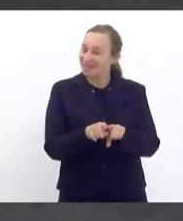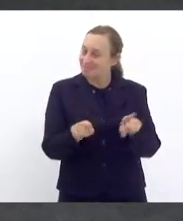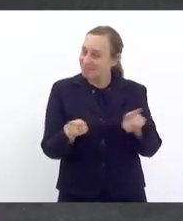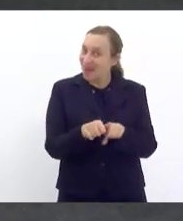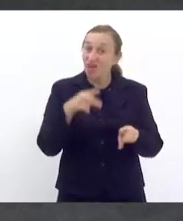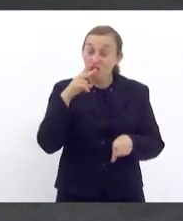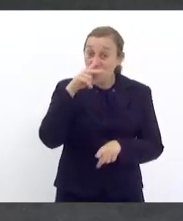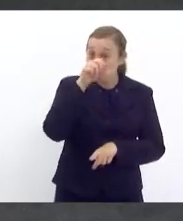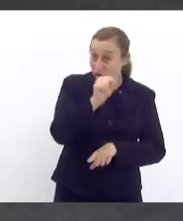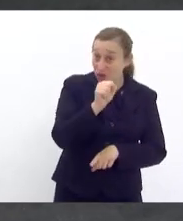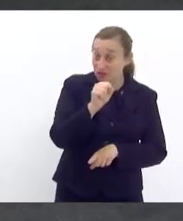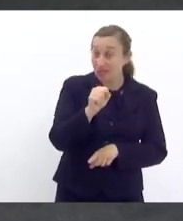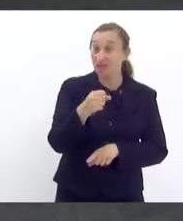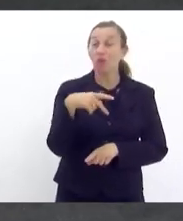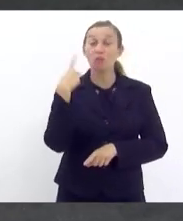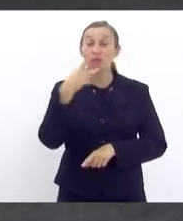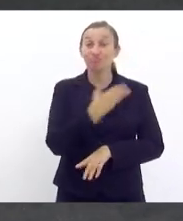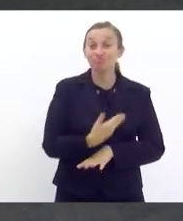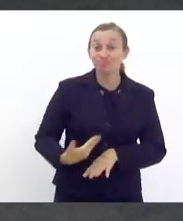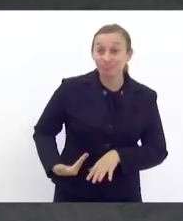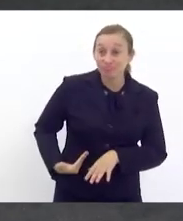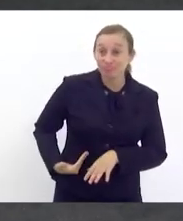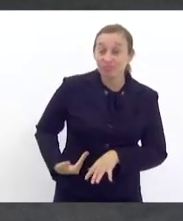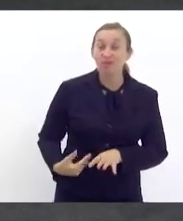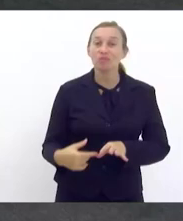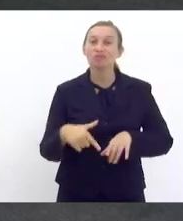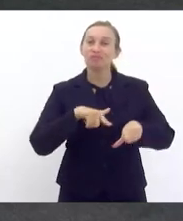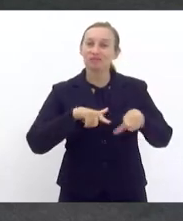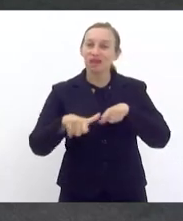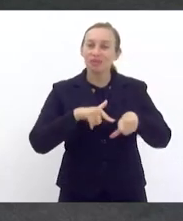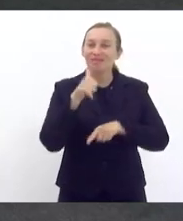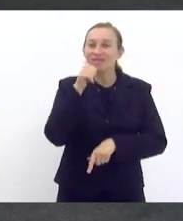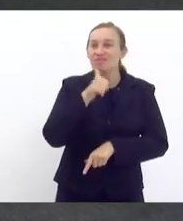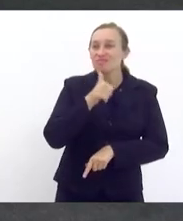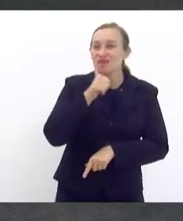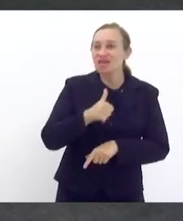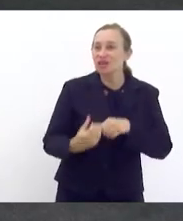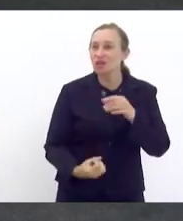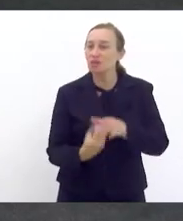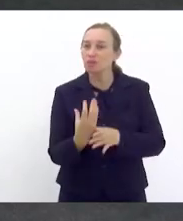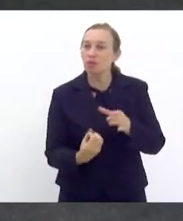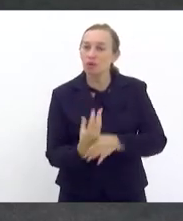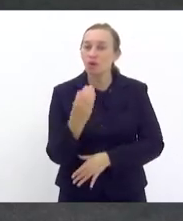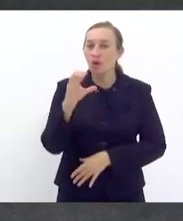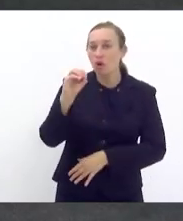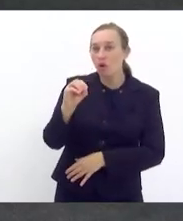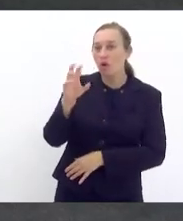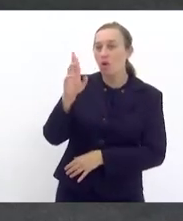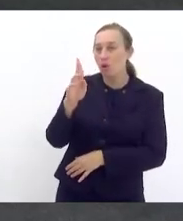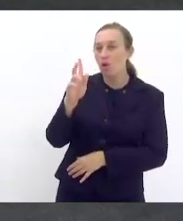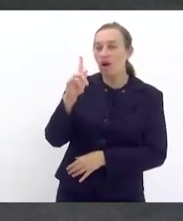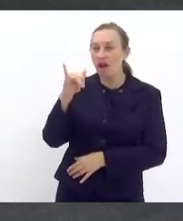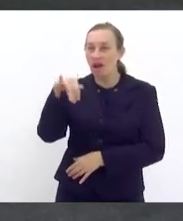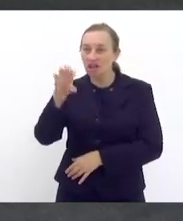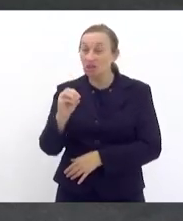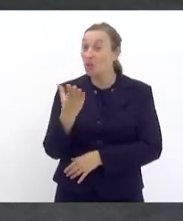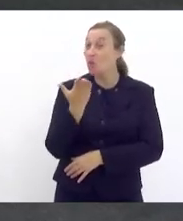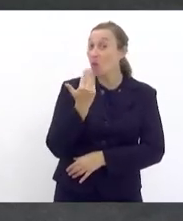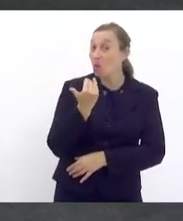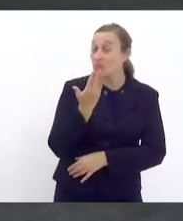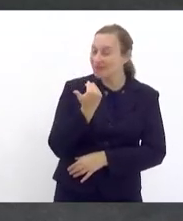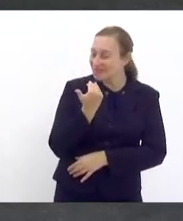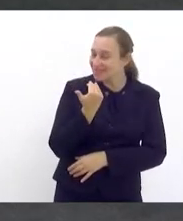fortalecer com política pública o trabalho das mulheres que produzem orgânicos, que produzem alimentos